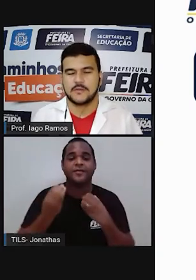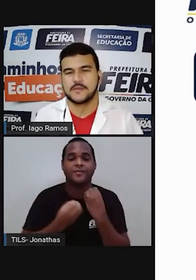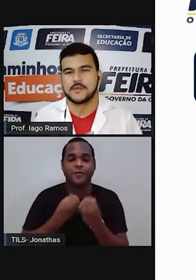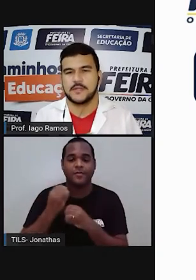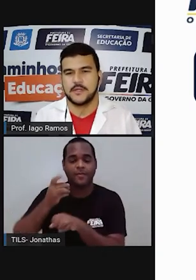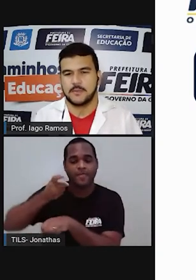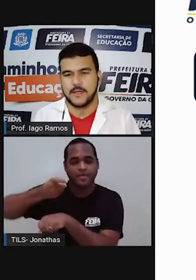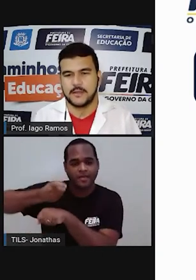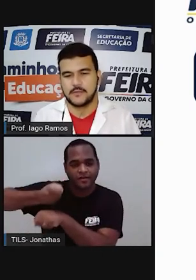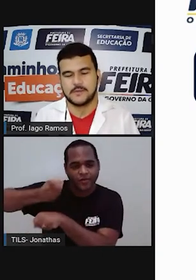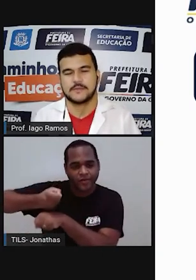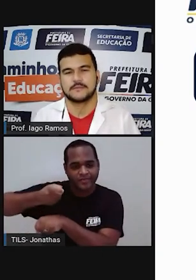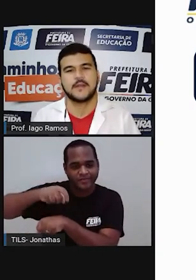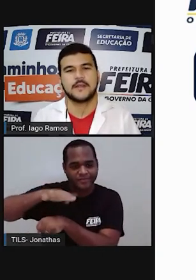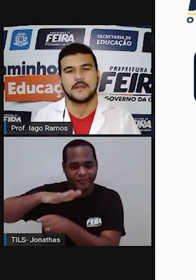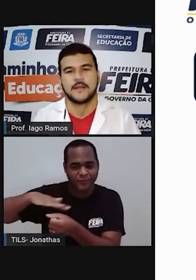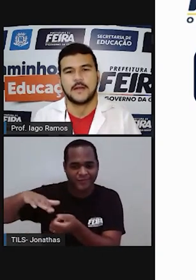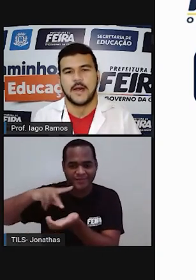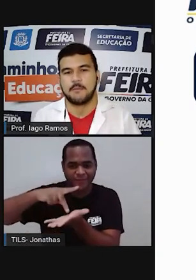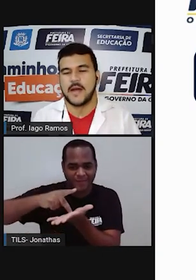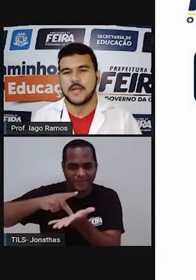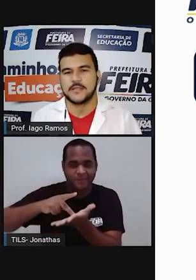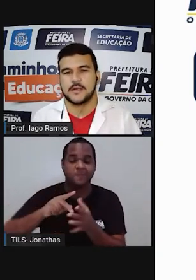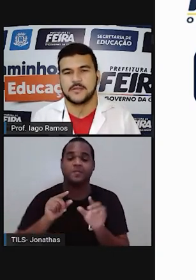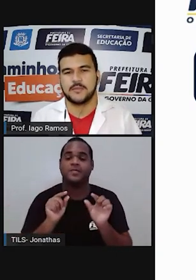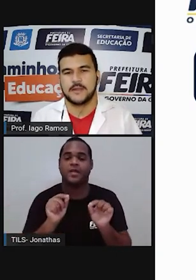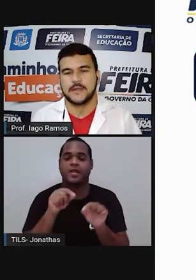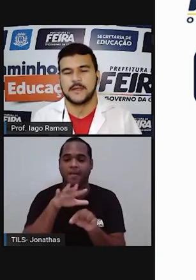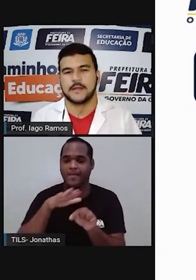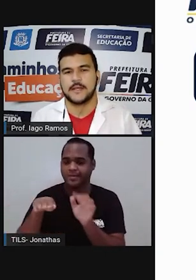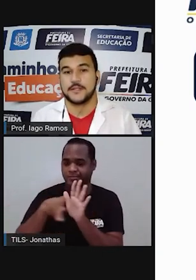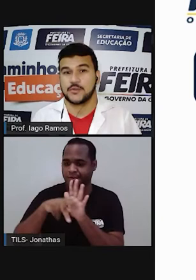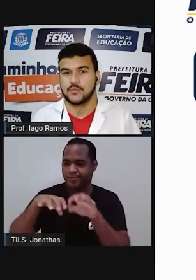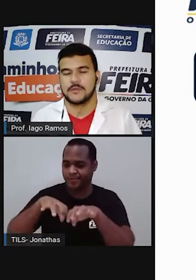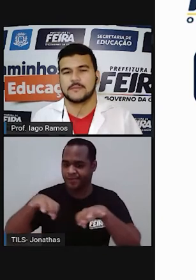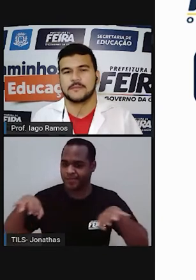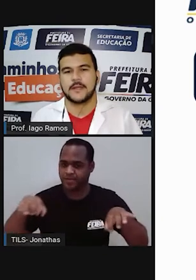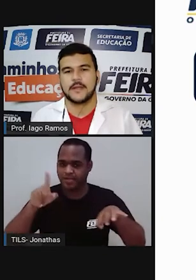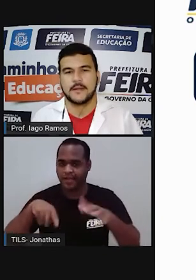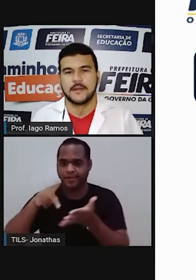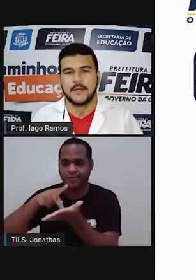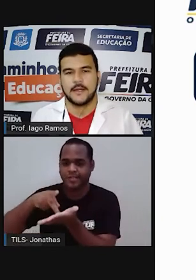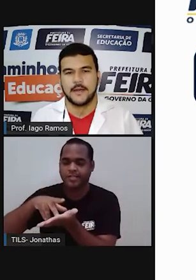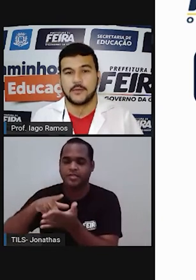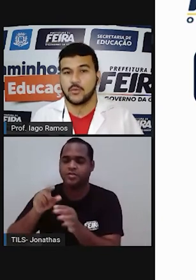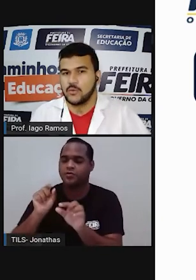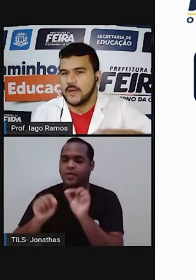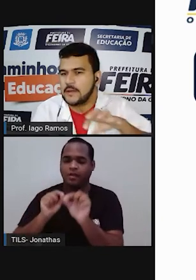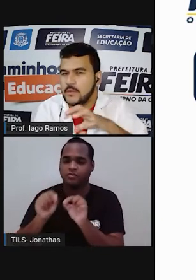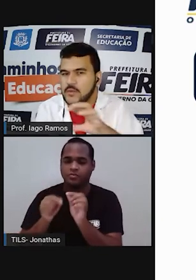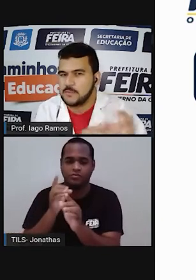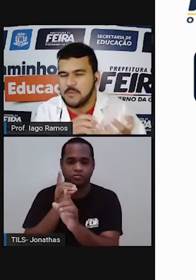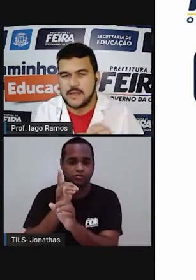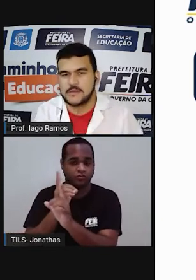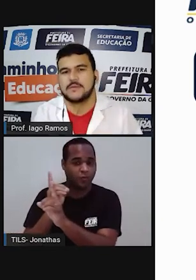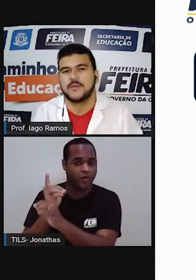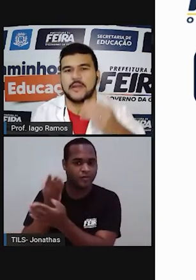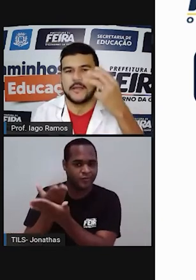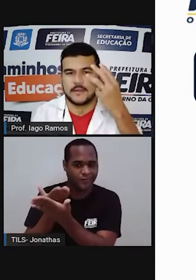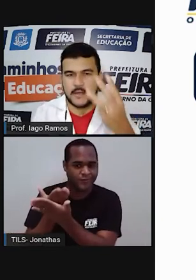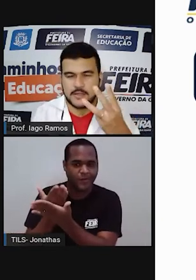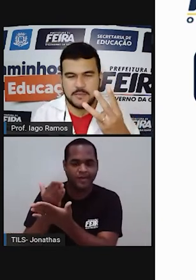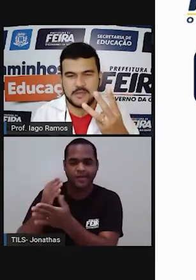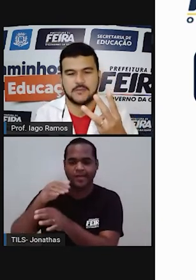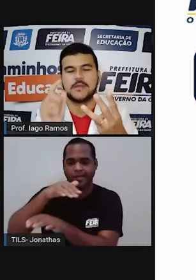sólidos geométricos, né, a parte da geometria que estuda, né, tudo que tá no espaço